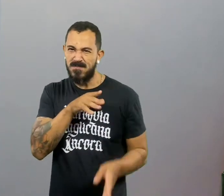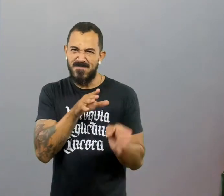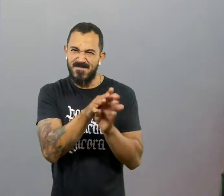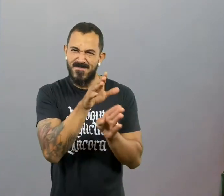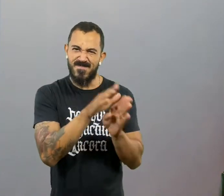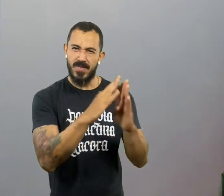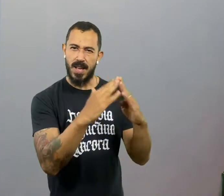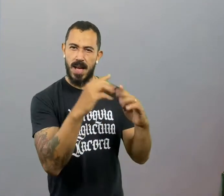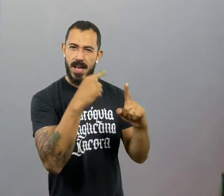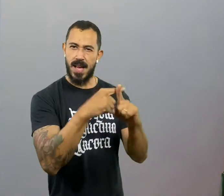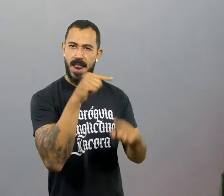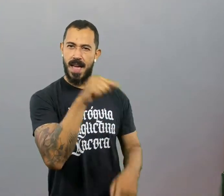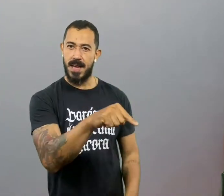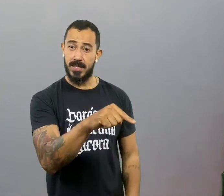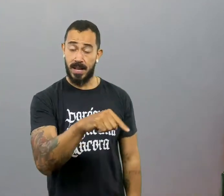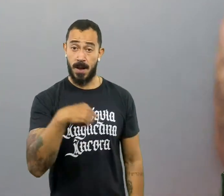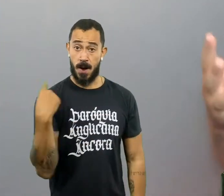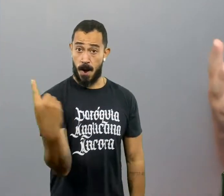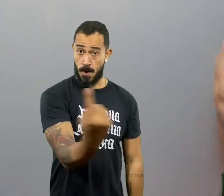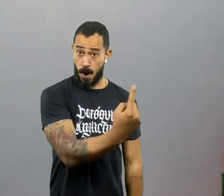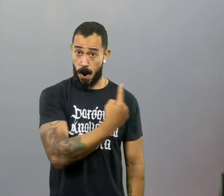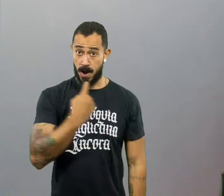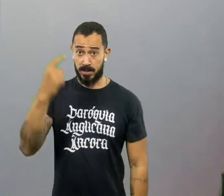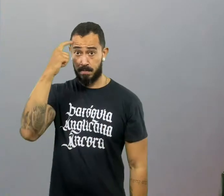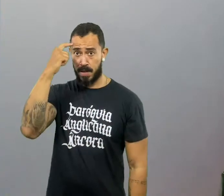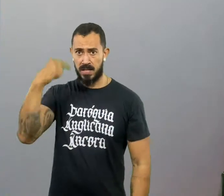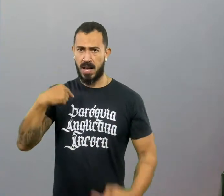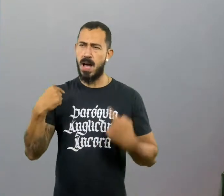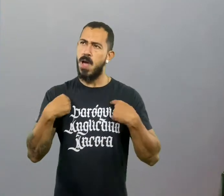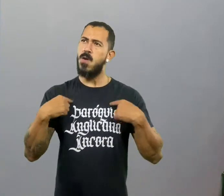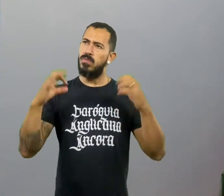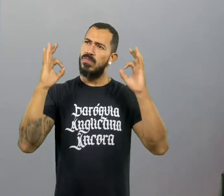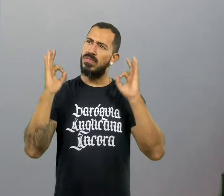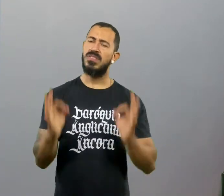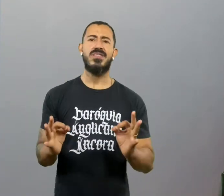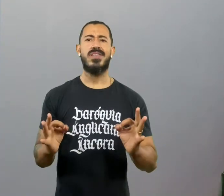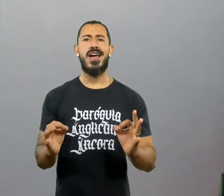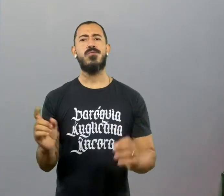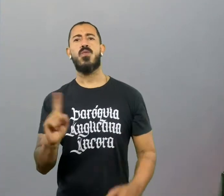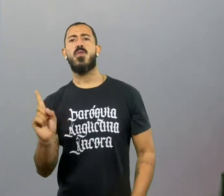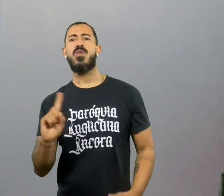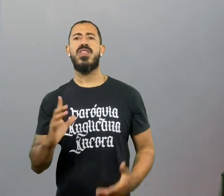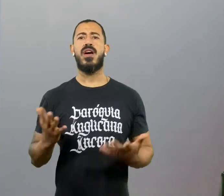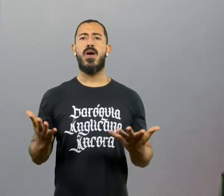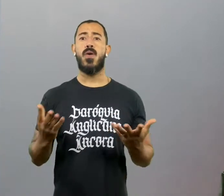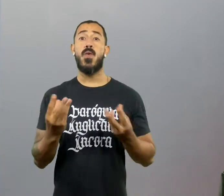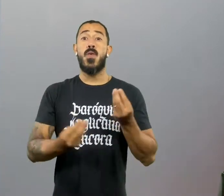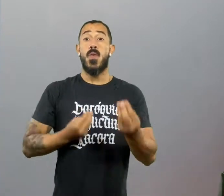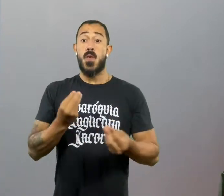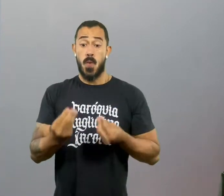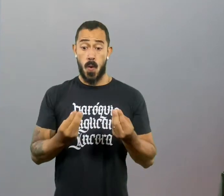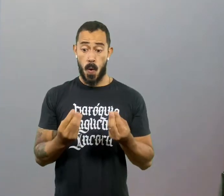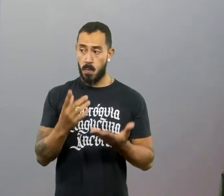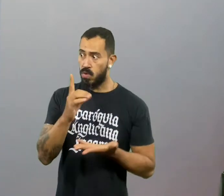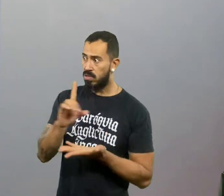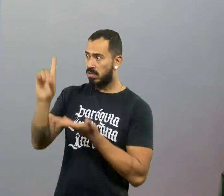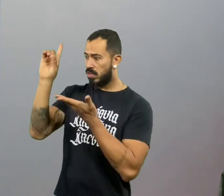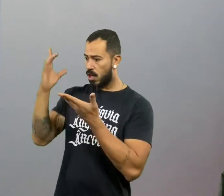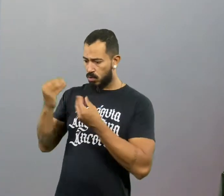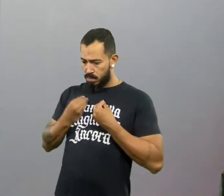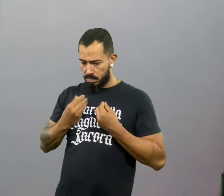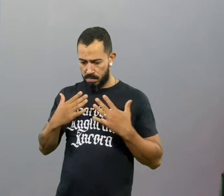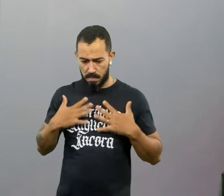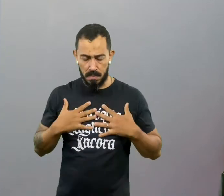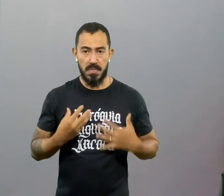para que a gente possa pensar. Nós somos a igreja prudente? Você é uma pessoa prudente? Você tem a agenda de acordo com as propostas de Deus para a sua vida?